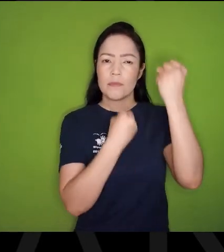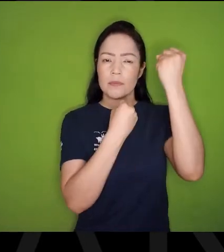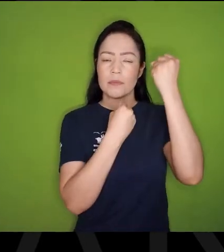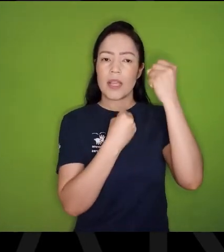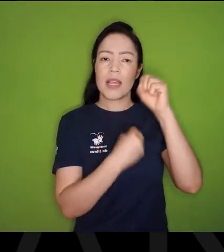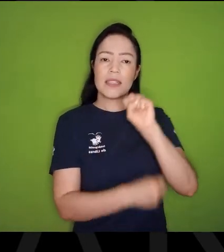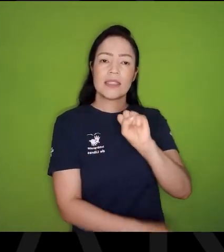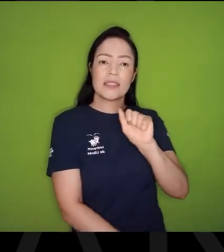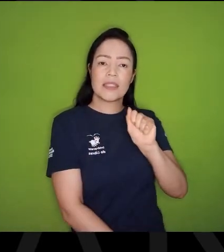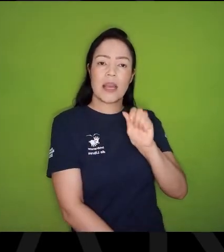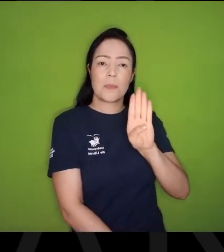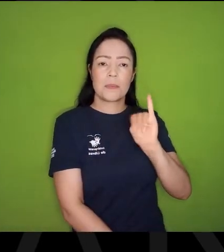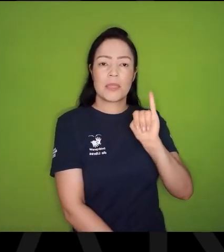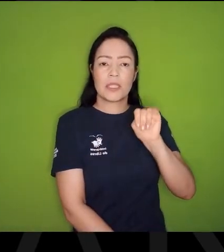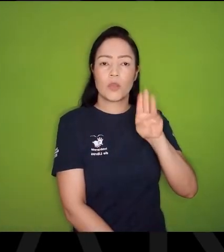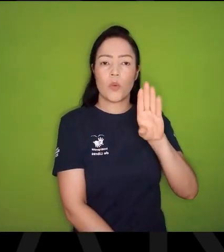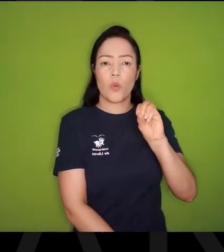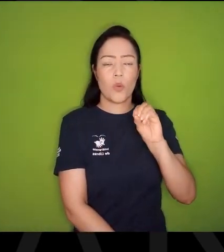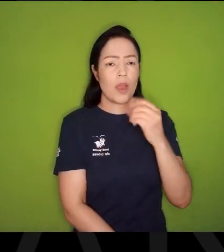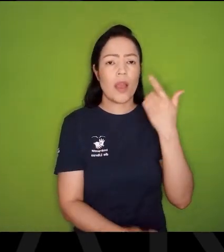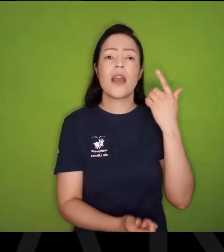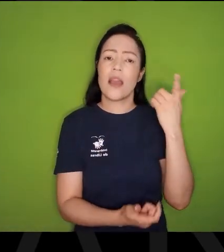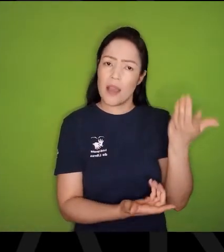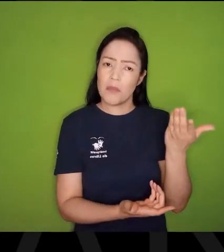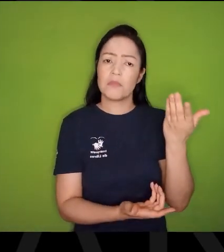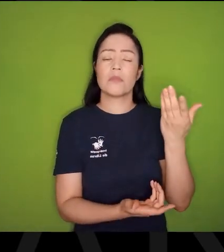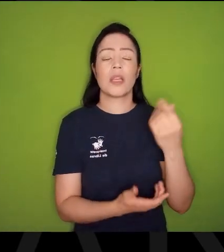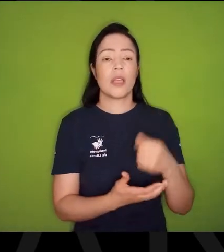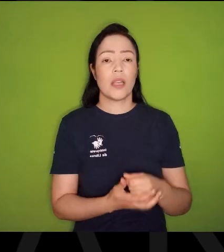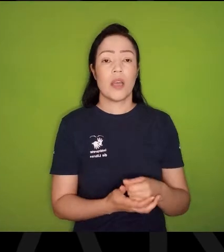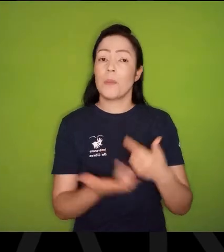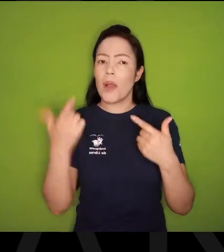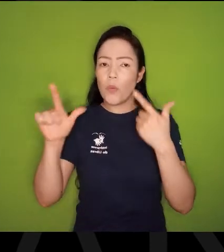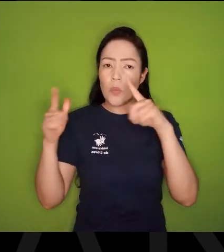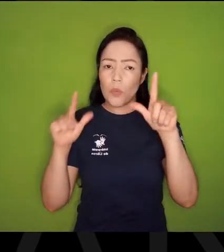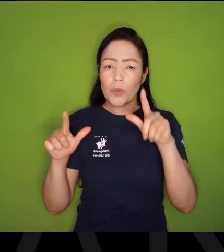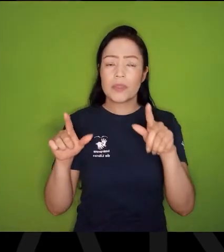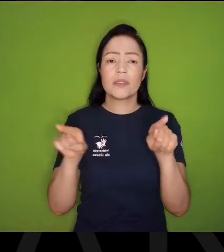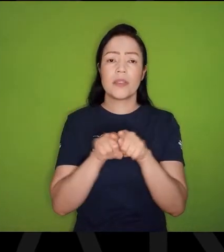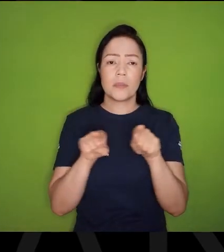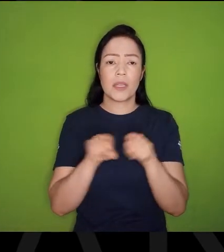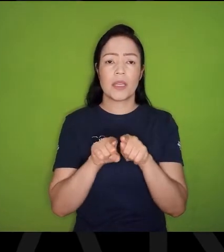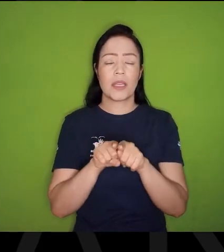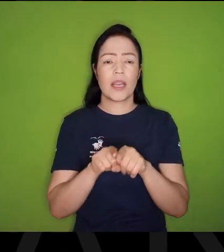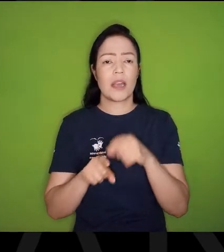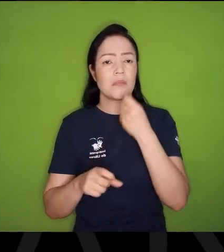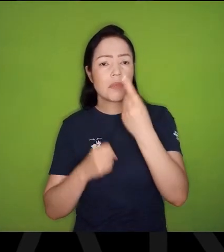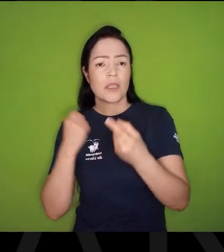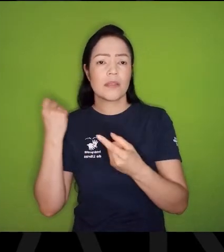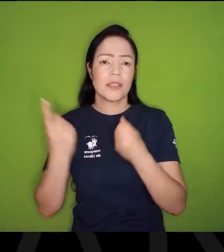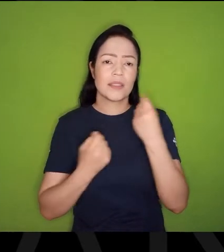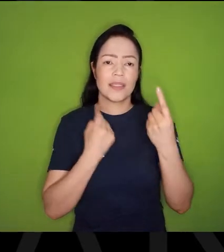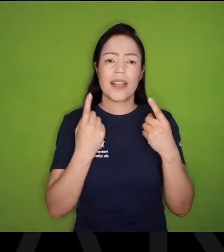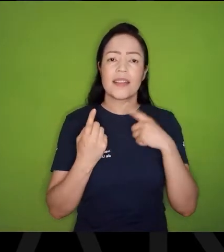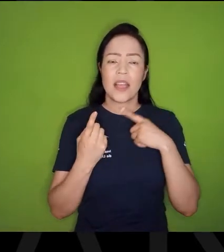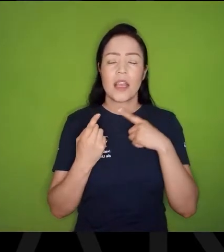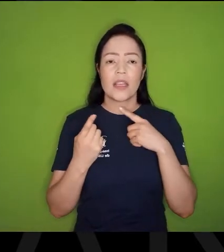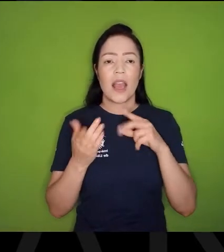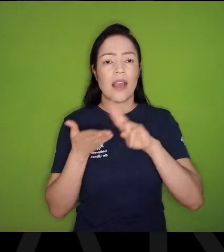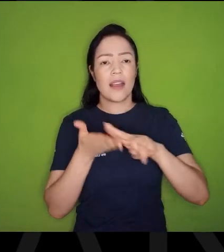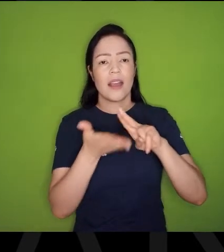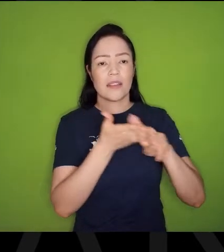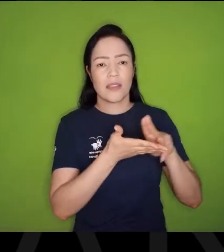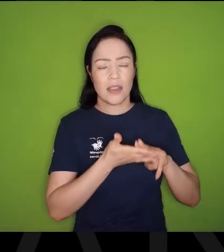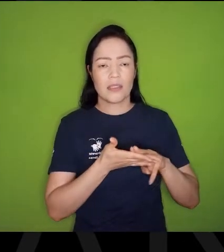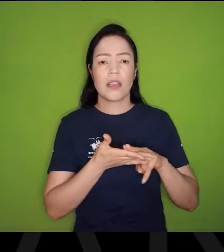Fernando Sabino é um dos casos, Mas tem vários outros, De quando em quando pipoca, É uma reunião de cartas do Mário de